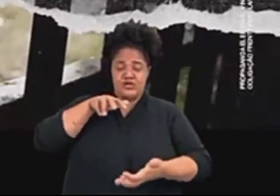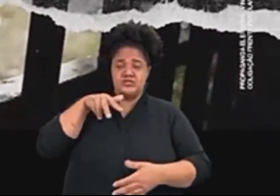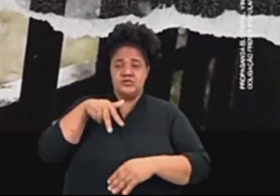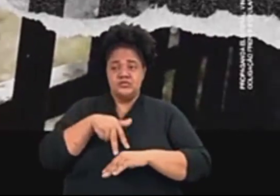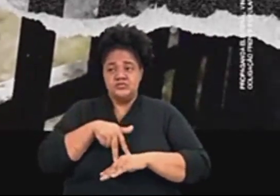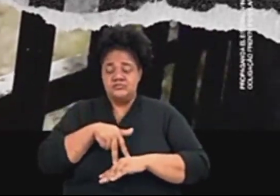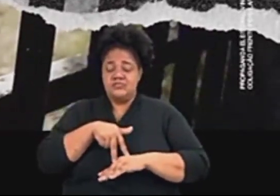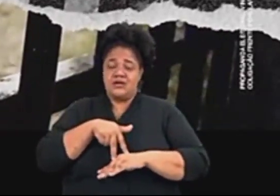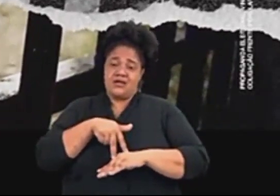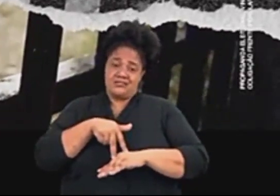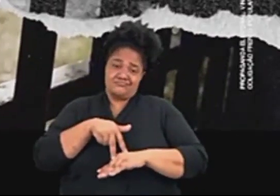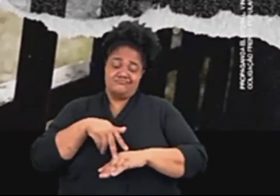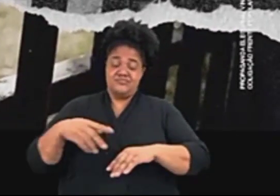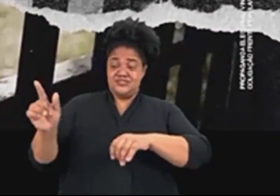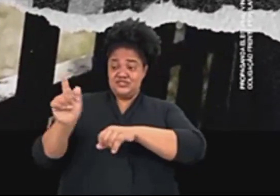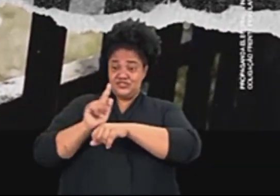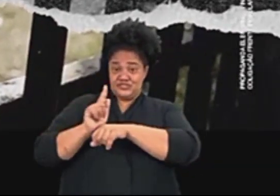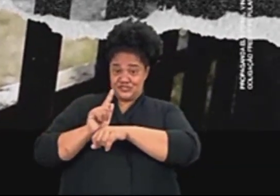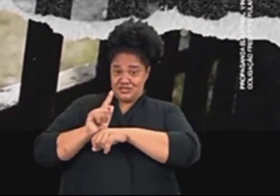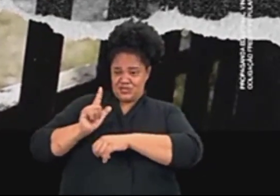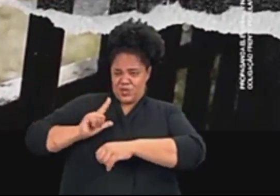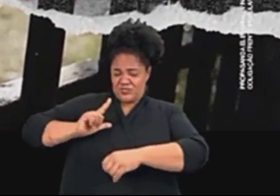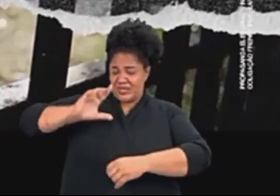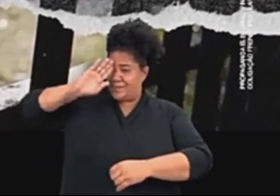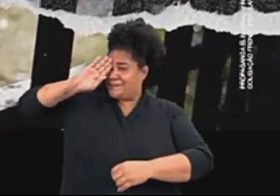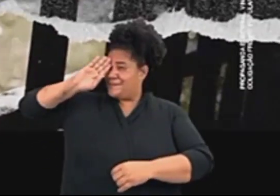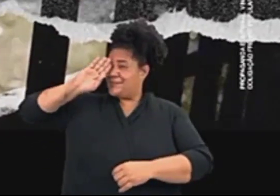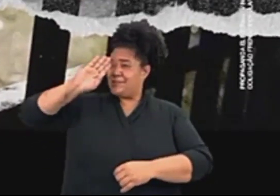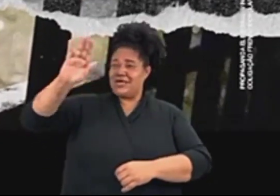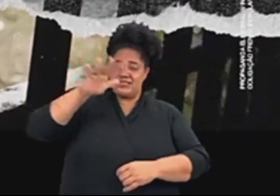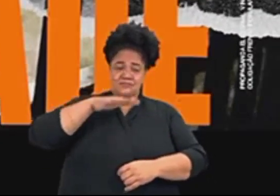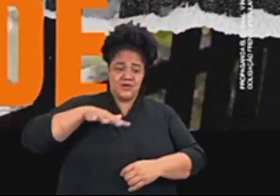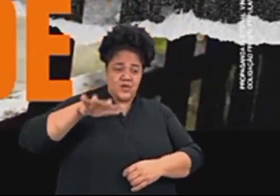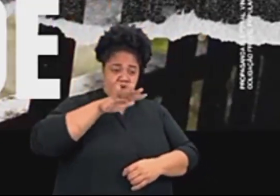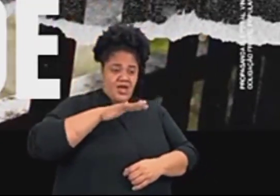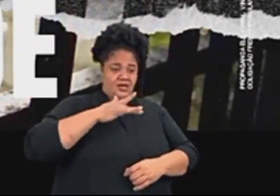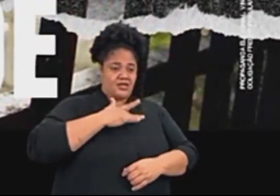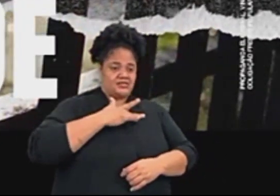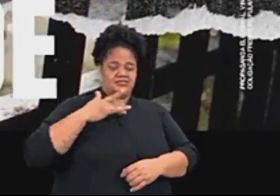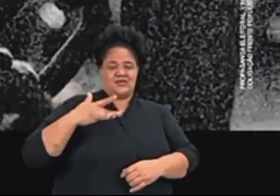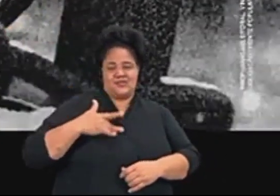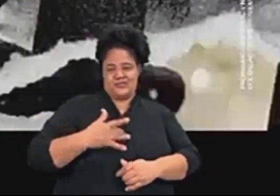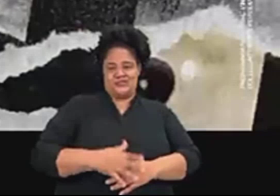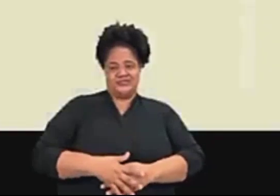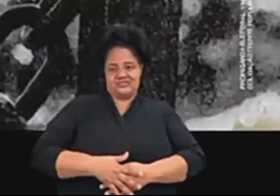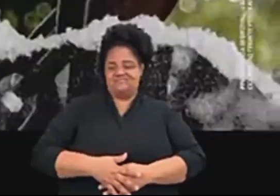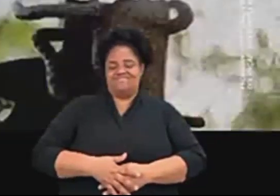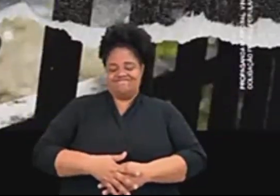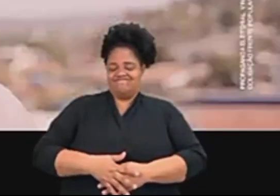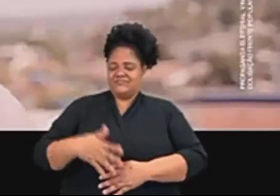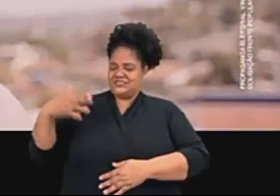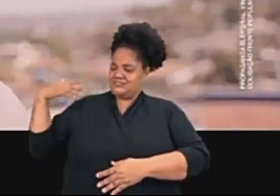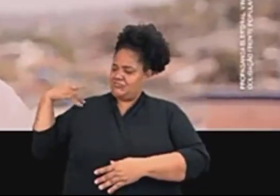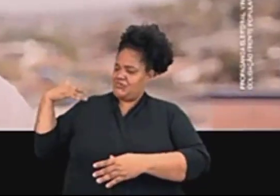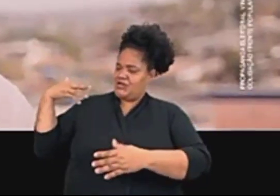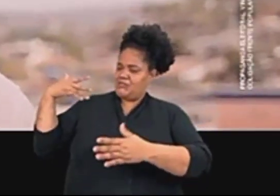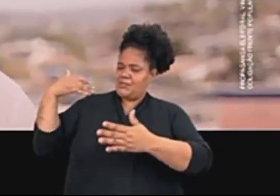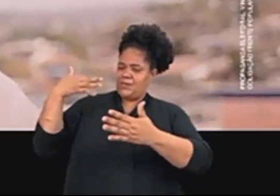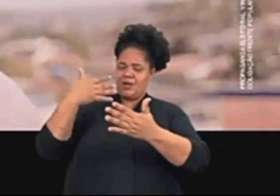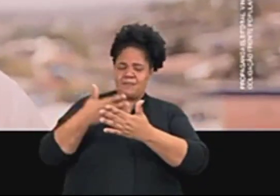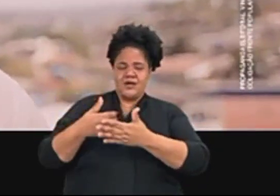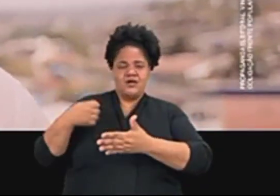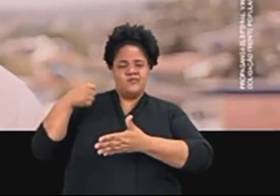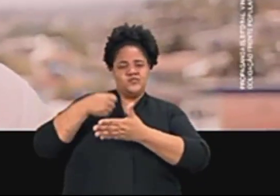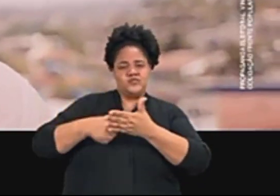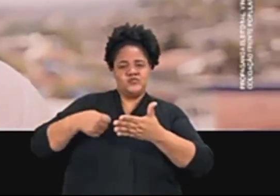Quando a gestão não tem a saúde como prioridade, nada na cidade é prioridade. Ao longo de todos esses anos, lutando